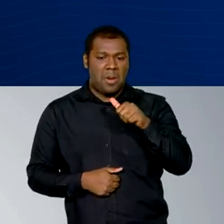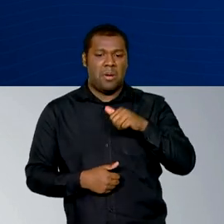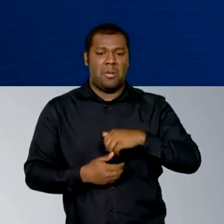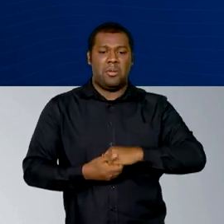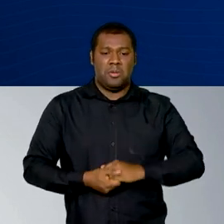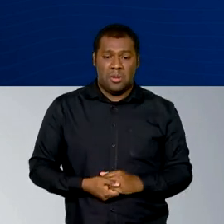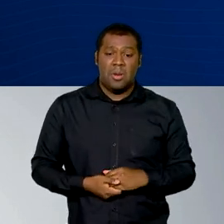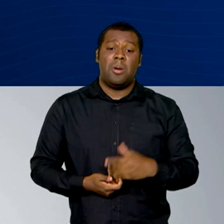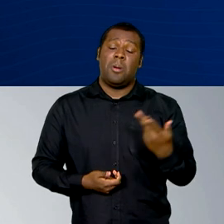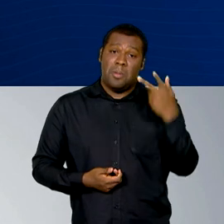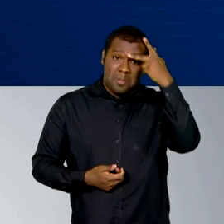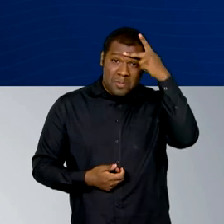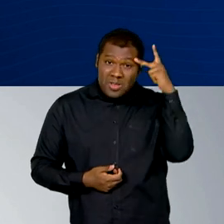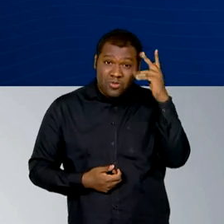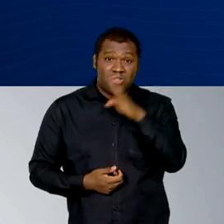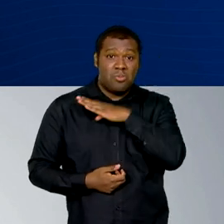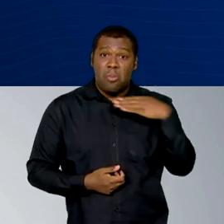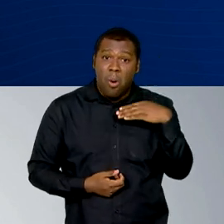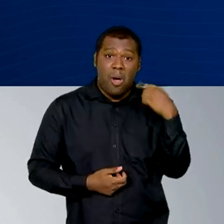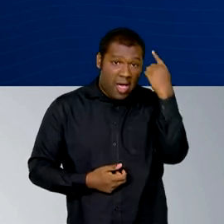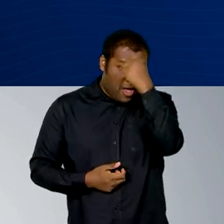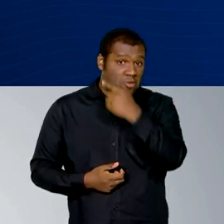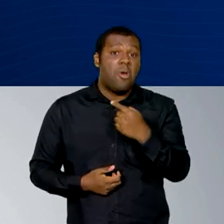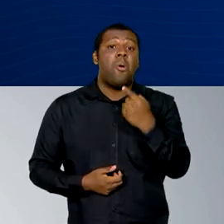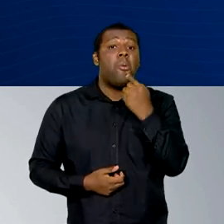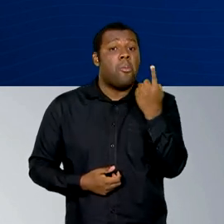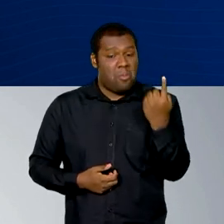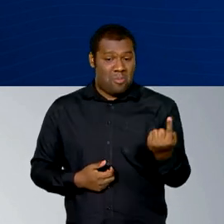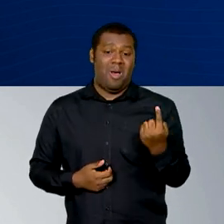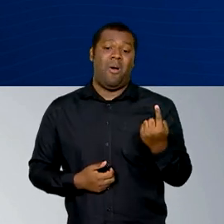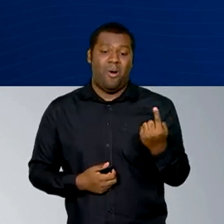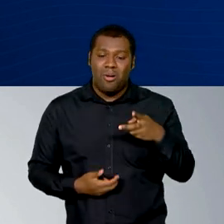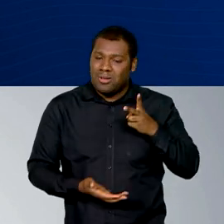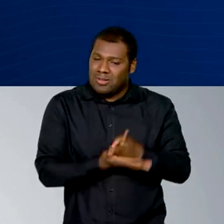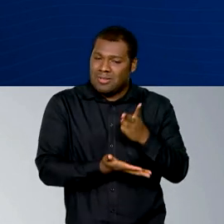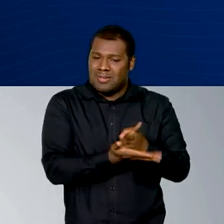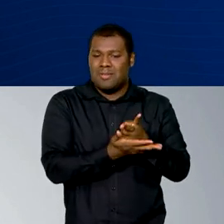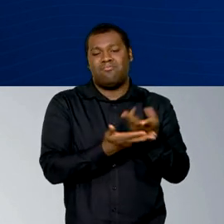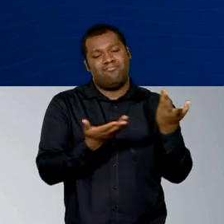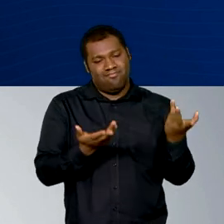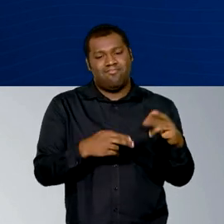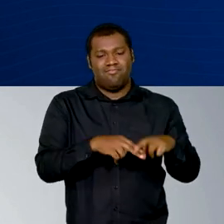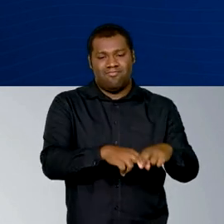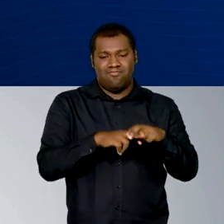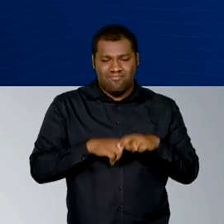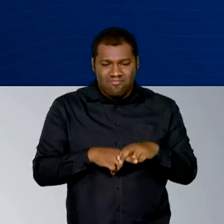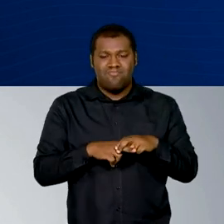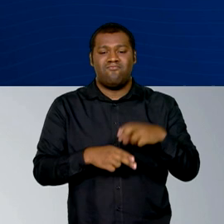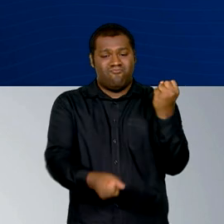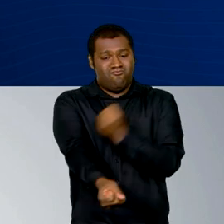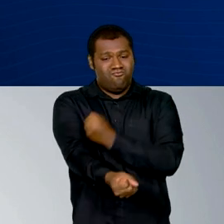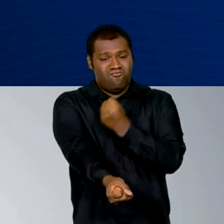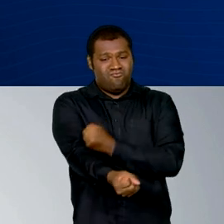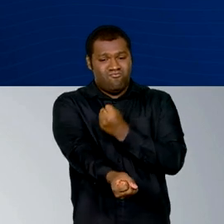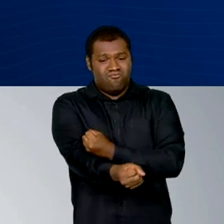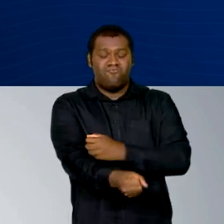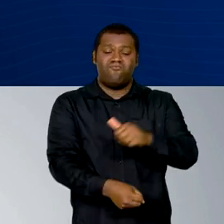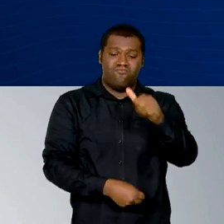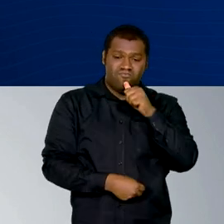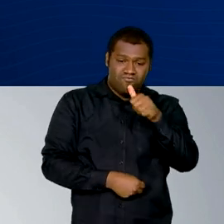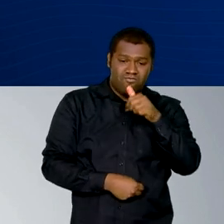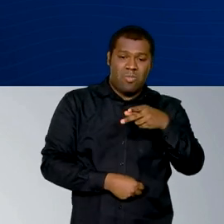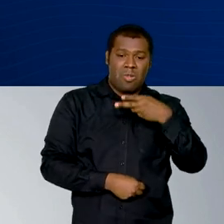duas mortes a cada hora, por causas plenamente atribuíveis ao uso do produto. Em